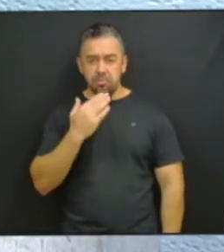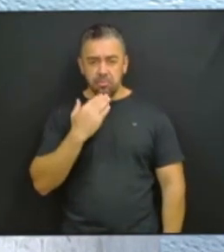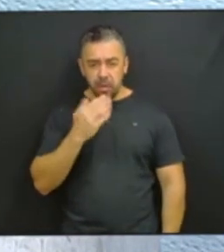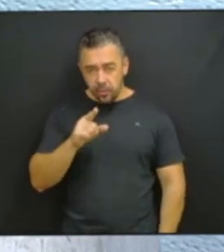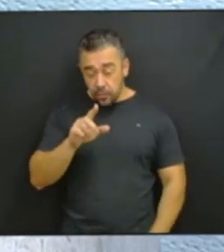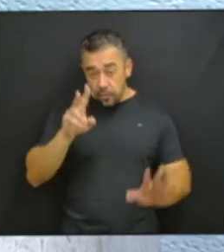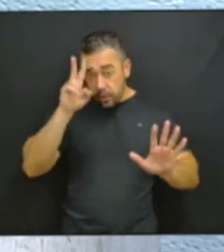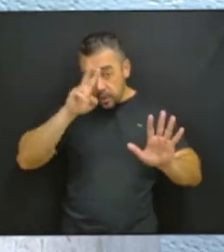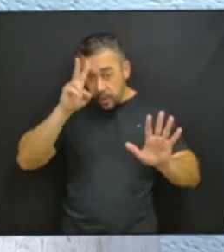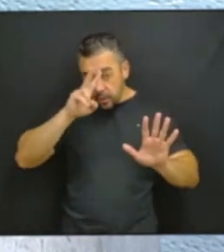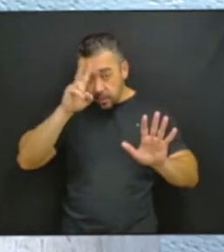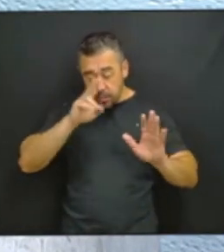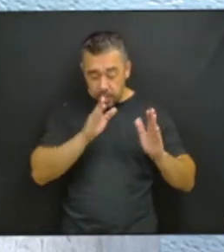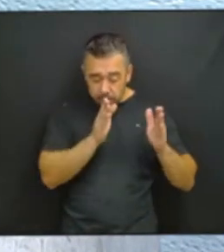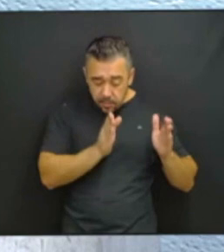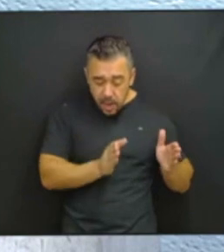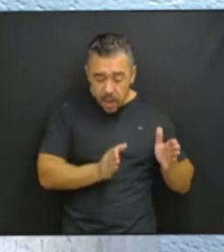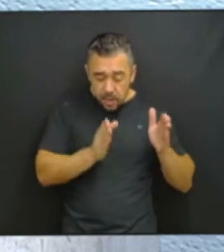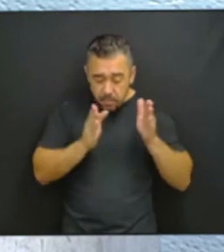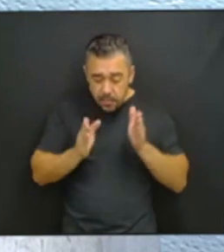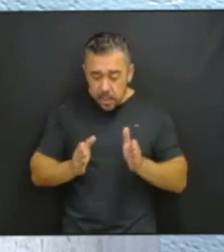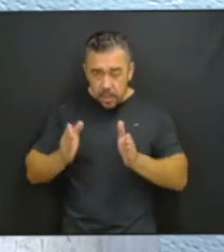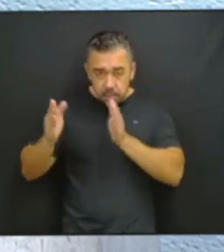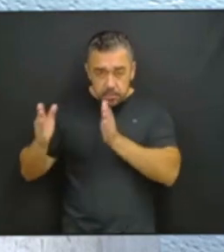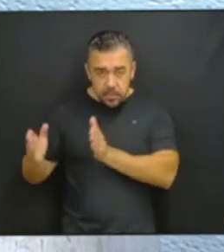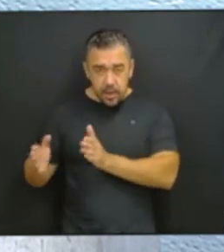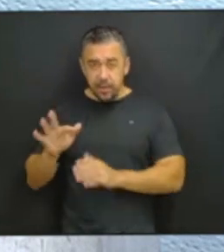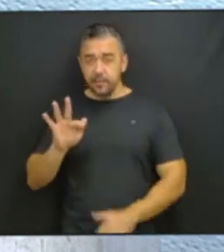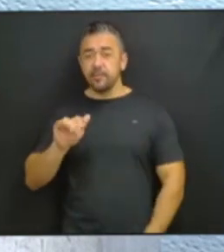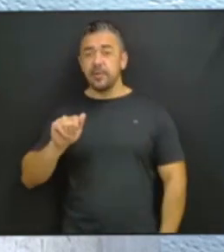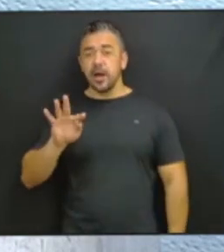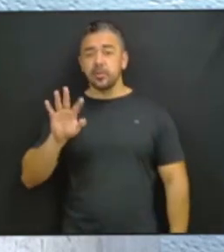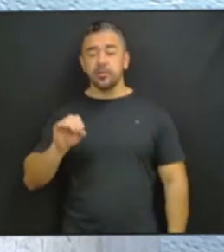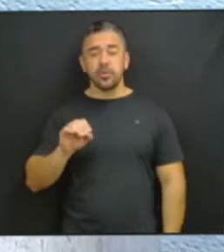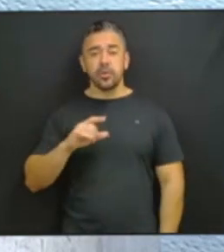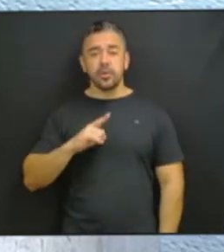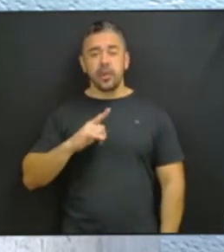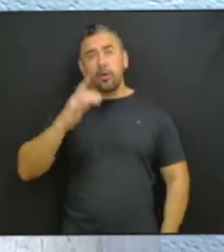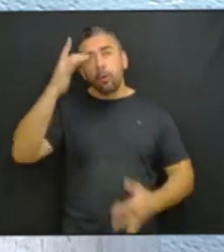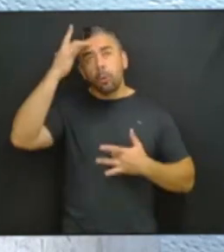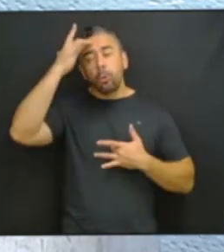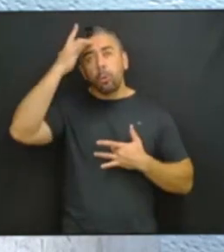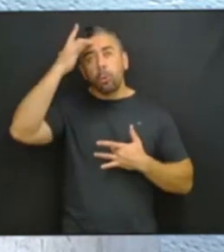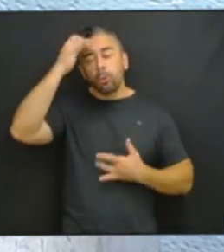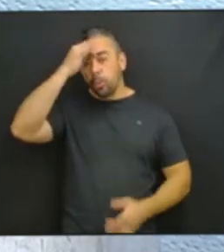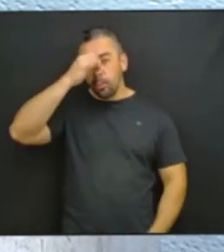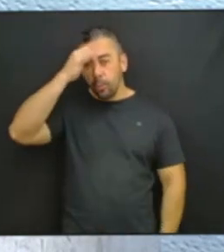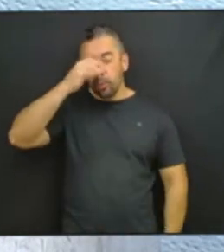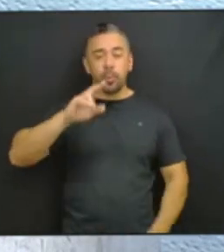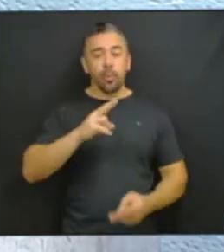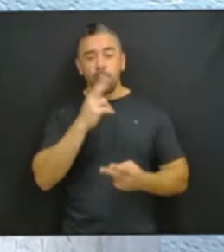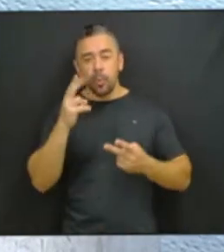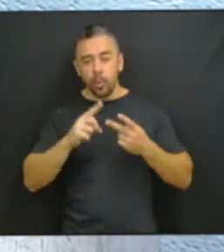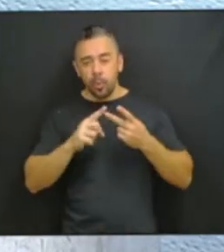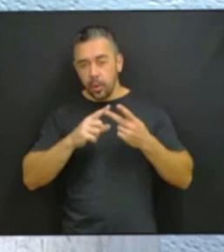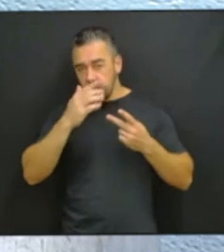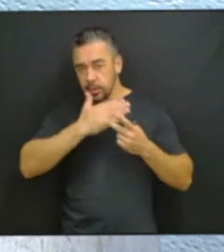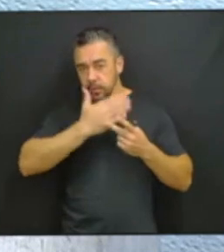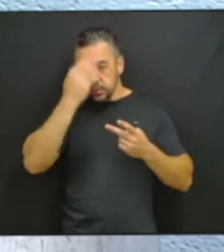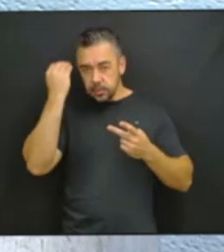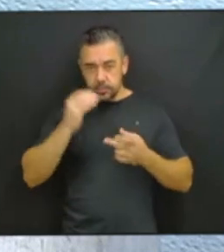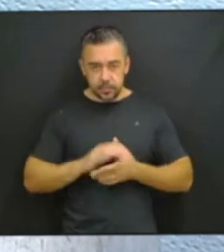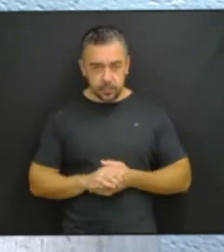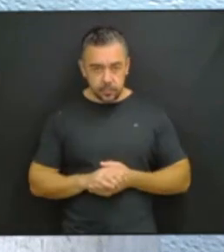relembrar os fatos aqui aos que se fingem de bobos ou que esqueceram. A